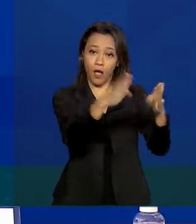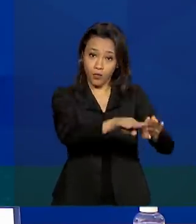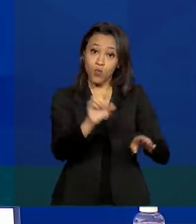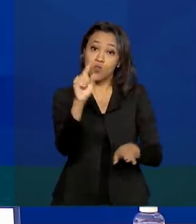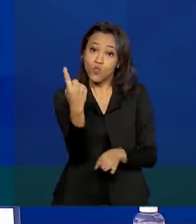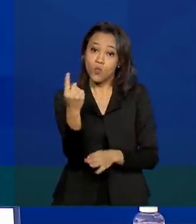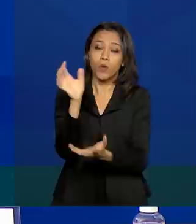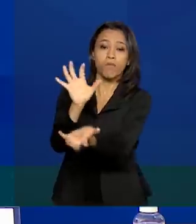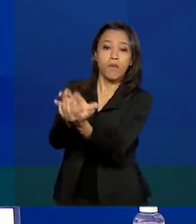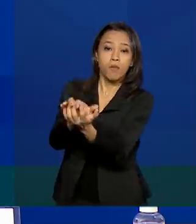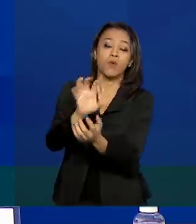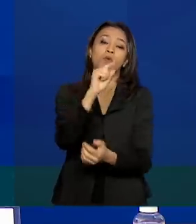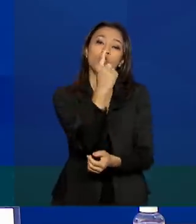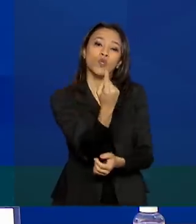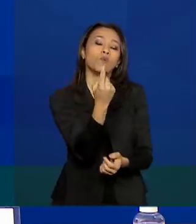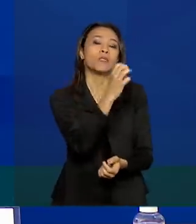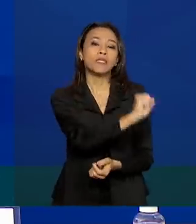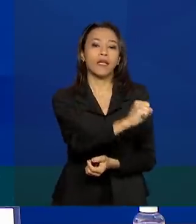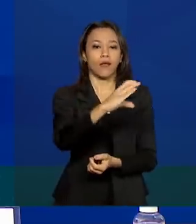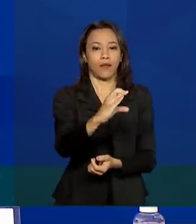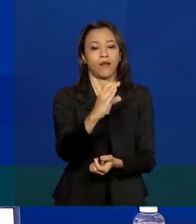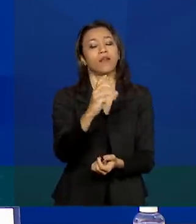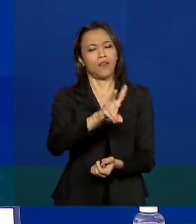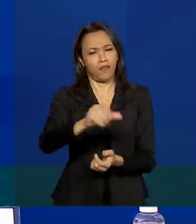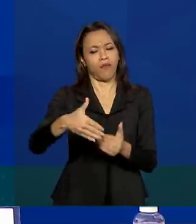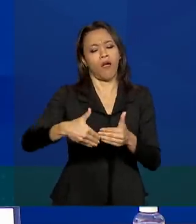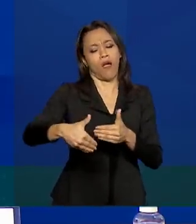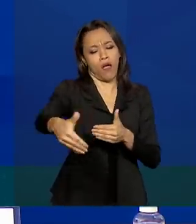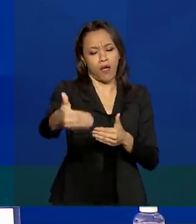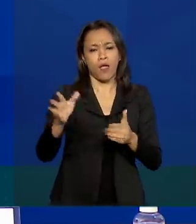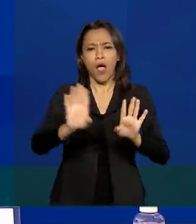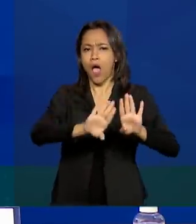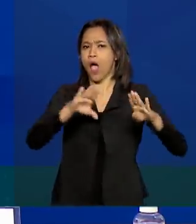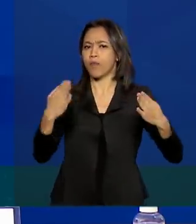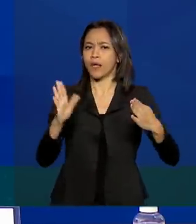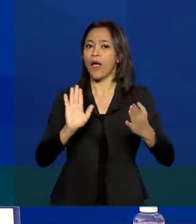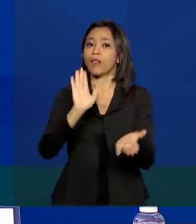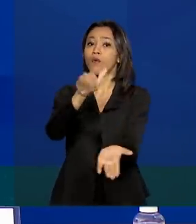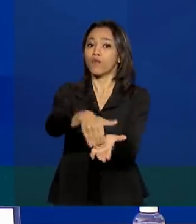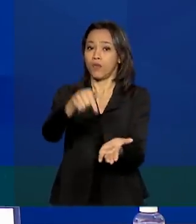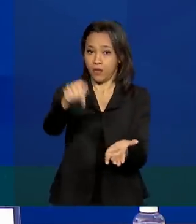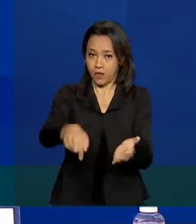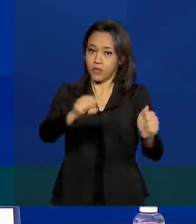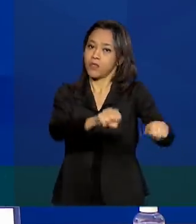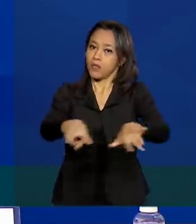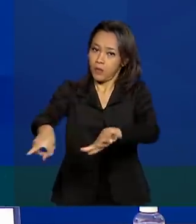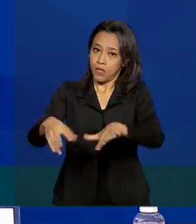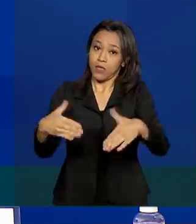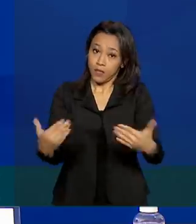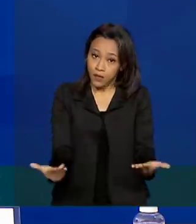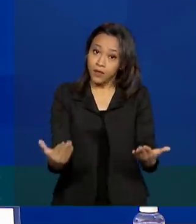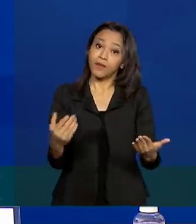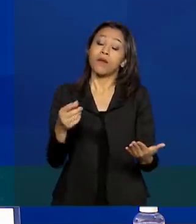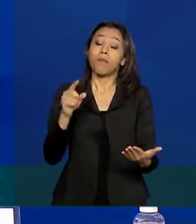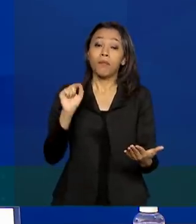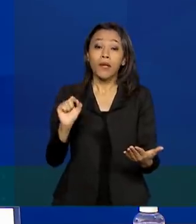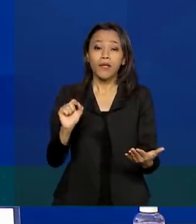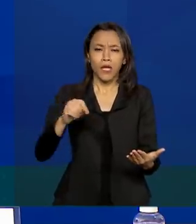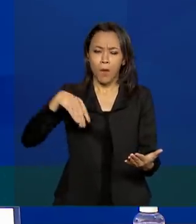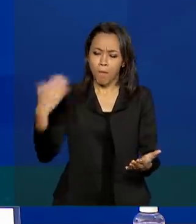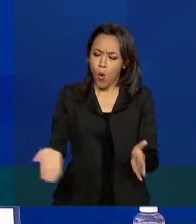Pernambuco e um em Santa Catarina, que deve abrir até o final dessa semana. Portanto, fazendo com que a produção